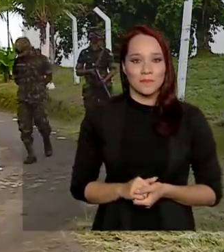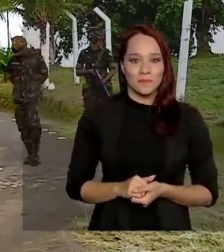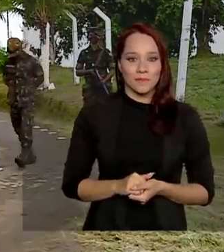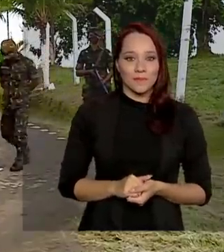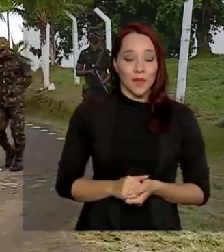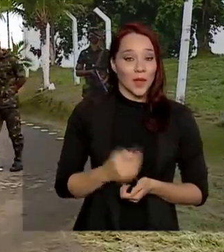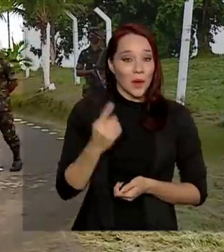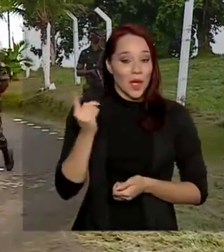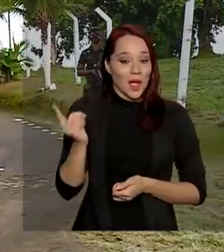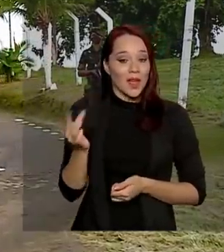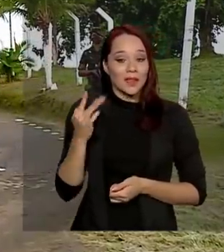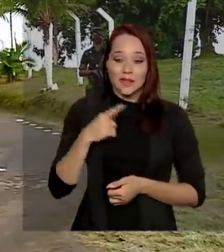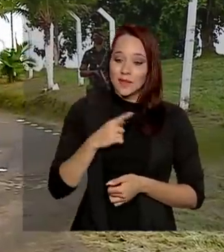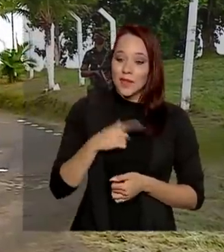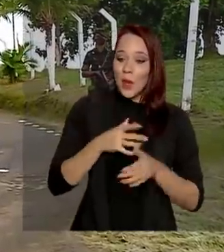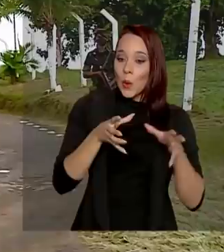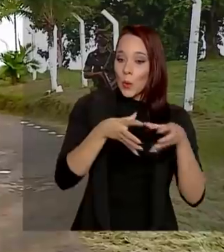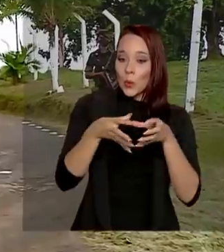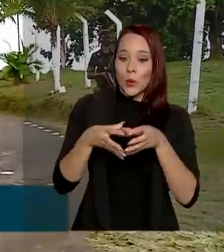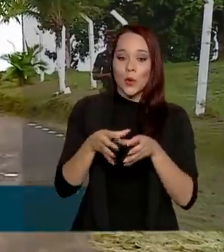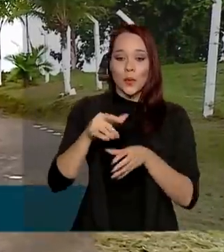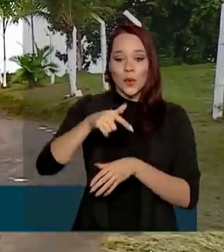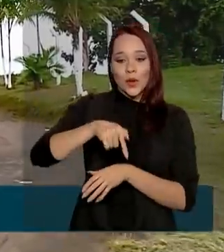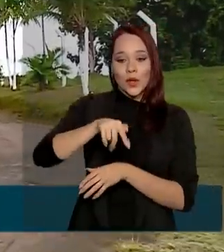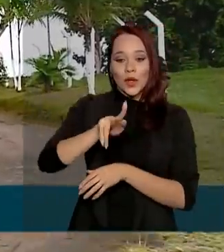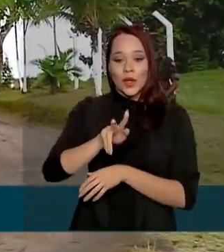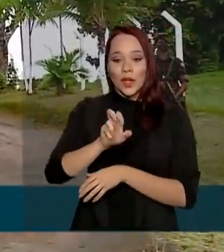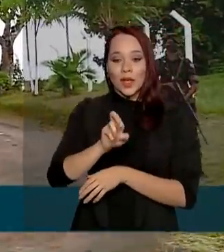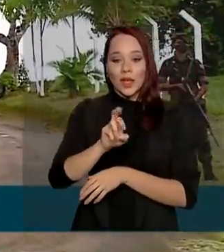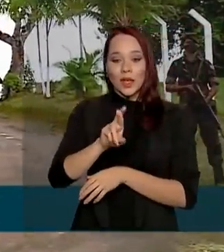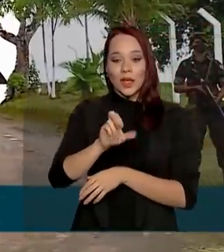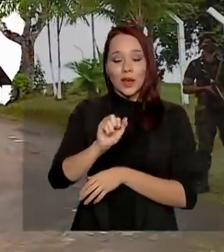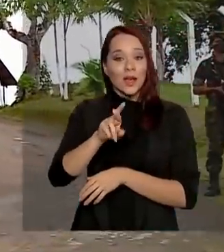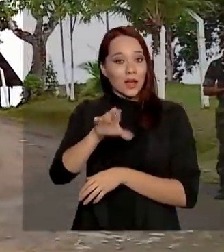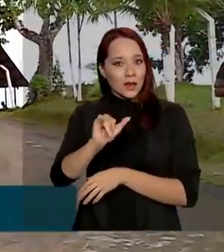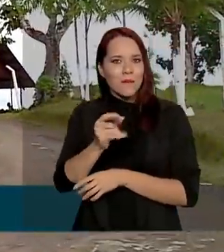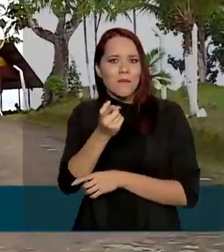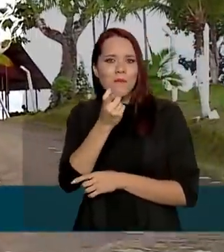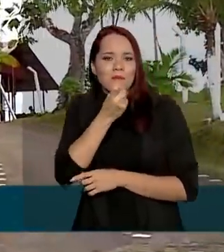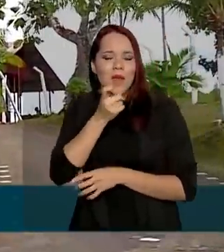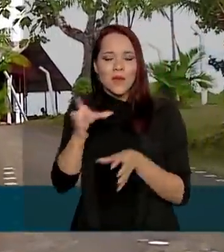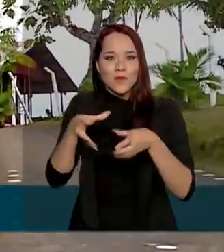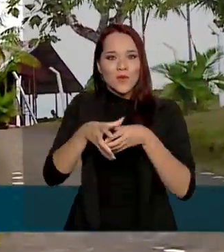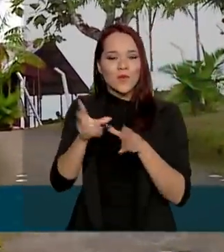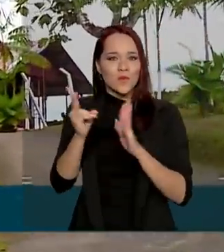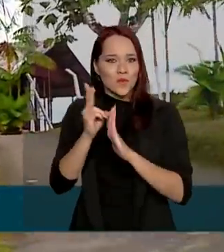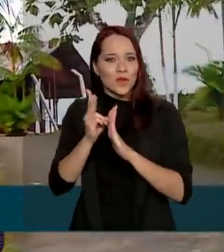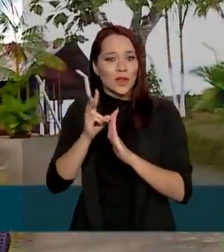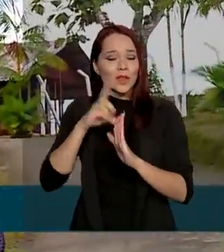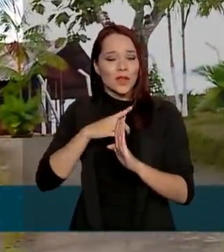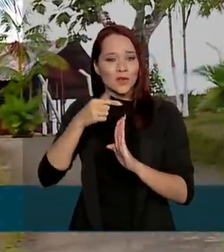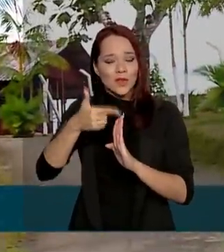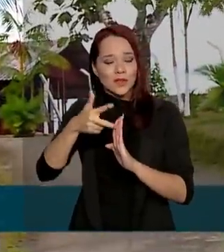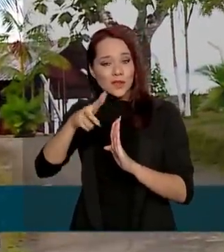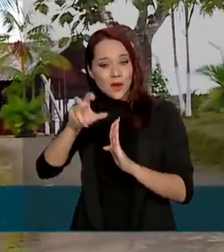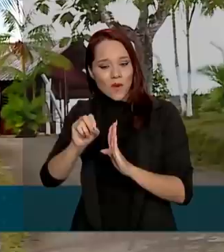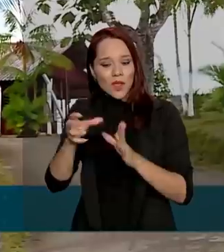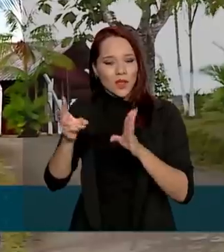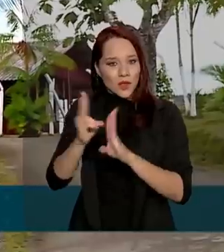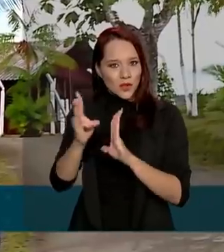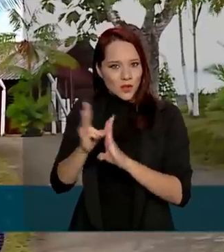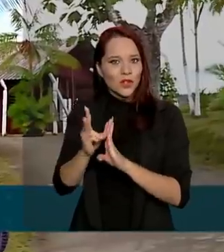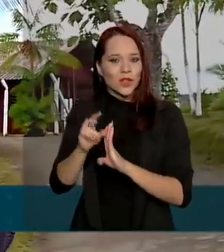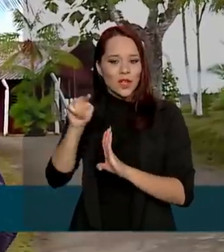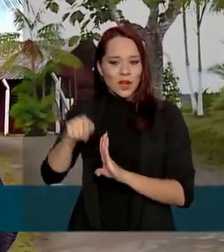Este é o pelotão de fronteira de Querari, que fica muito próximo de uma comunidade indígena que abriga 250 indígenas da